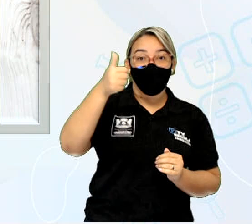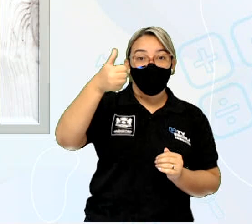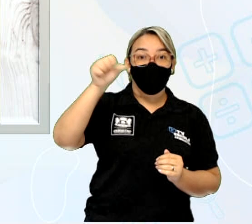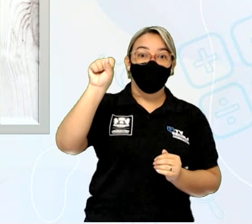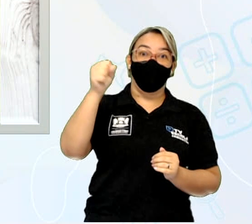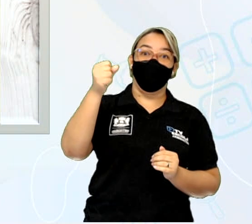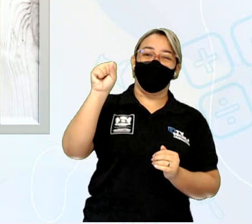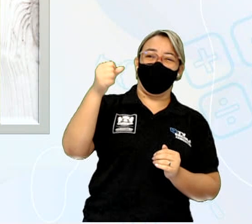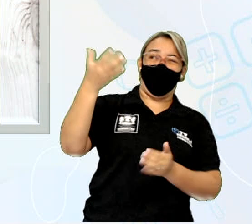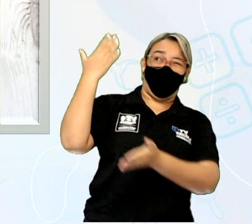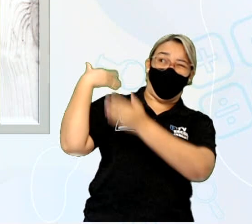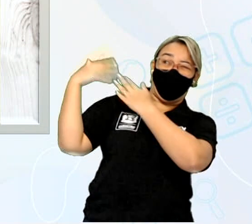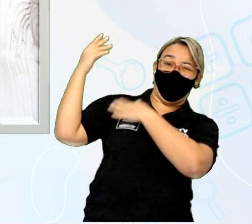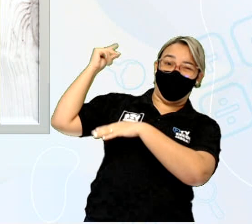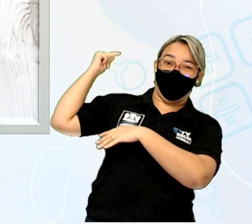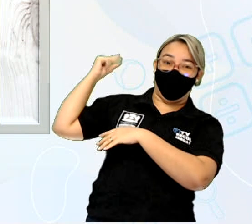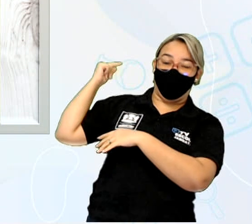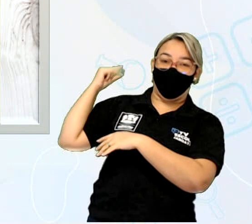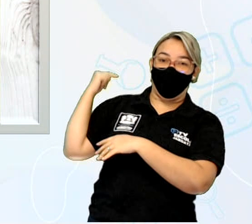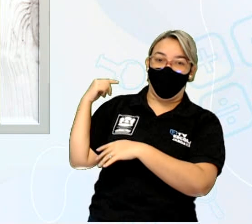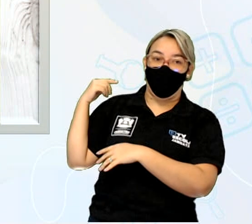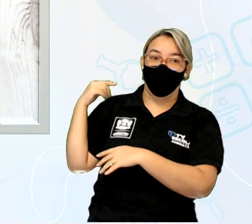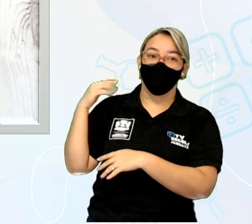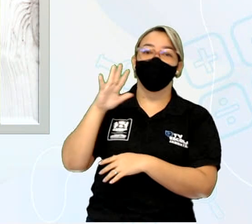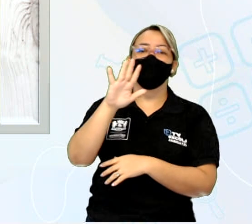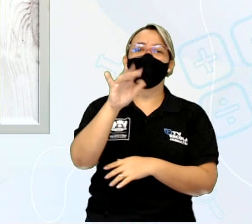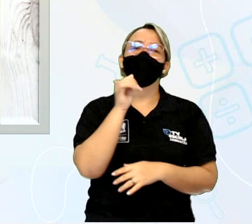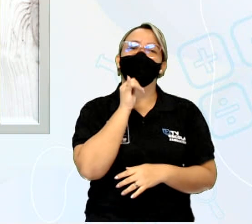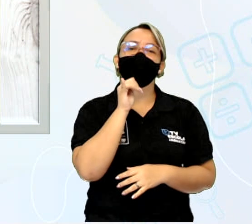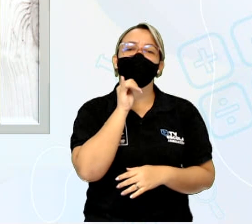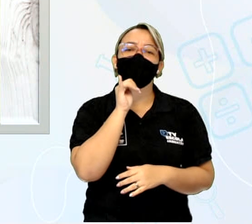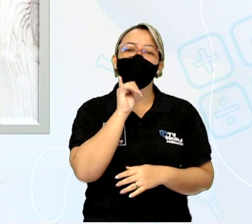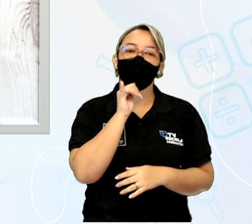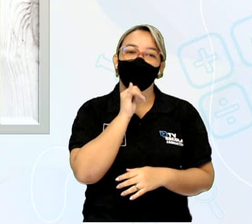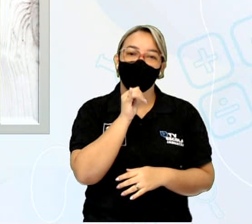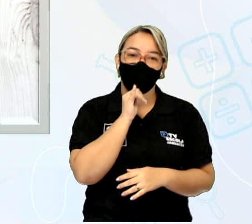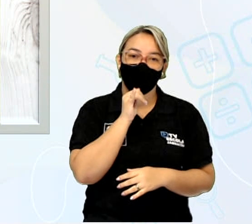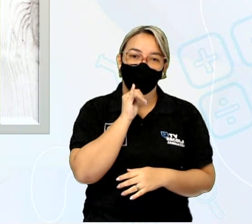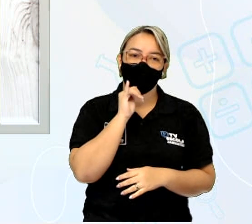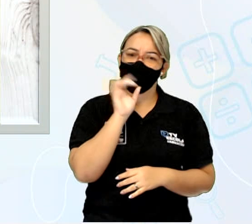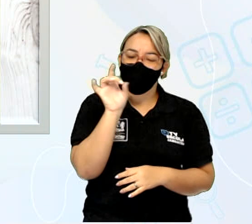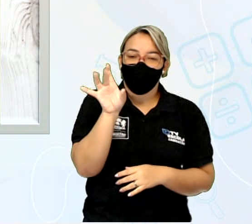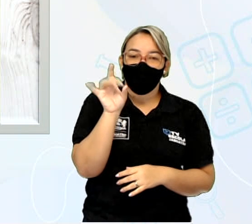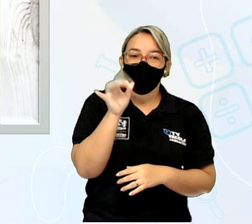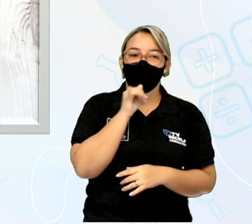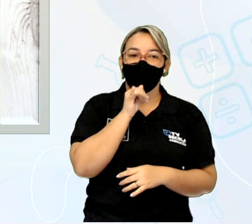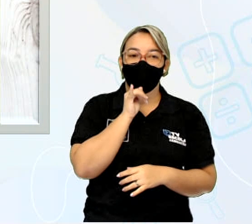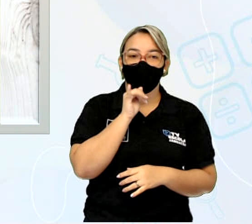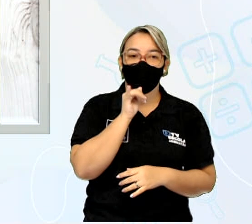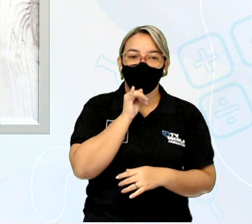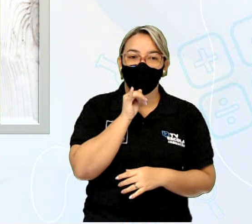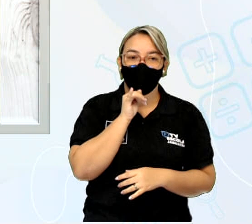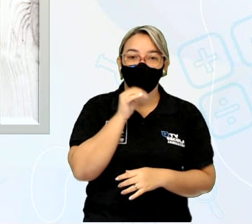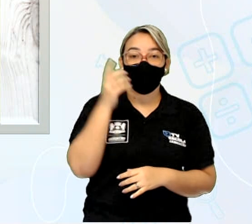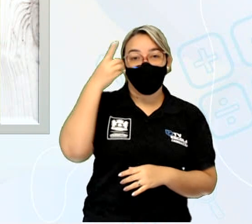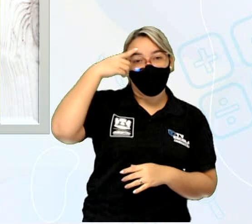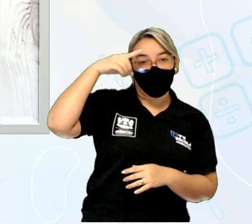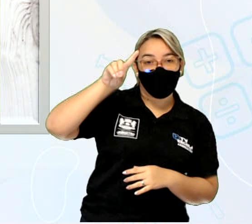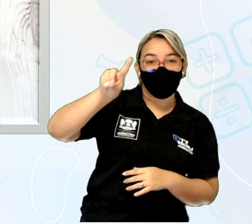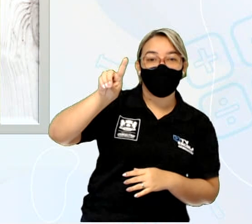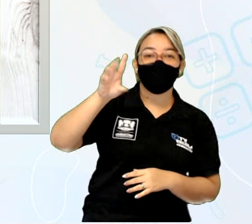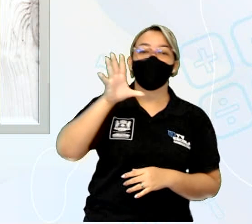passou esse casamento, hein? Mas temos aqui o registro desse convite, que quando foi feito, era um dia de